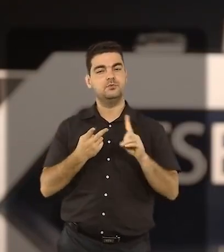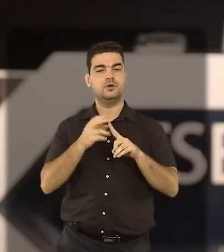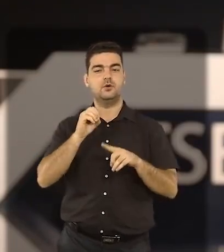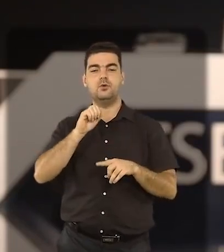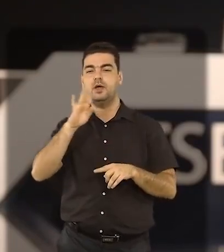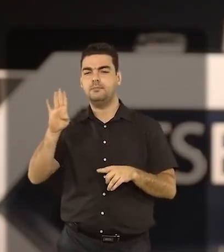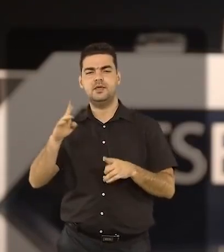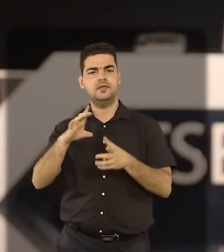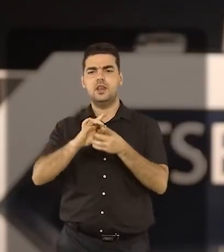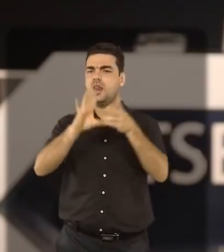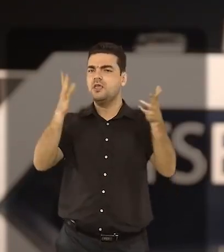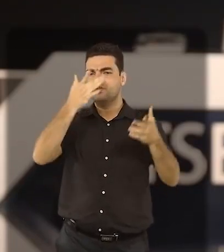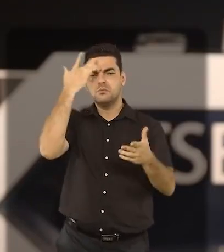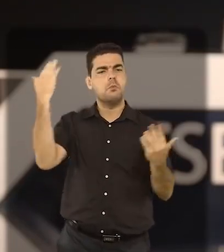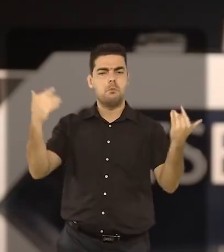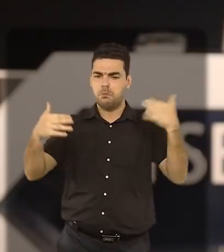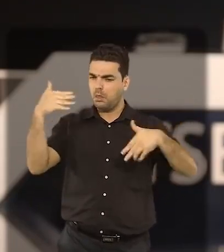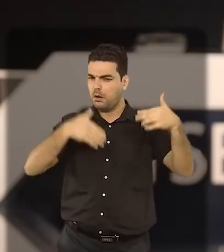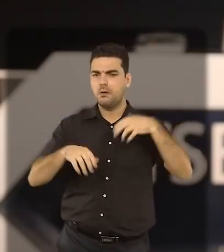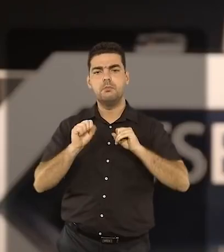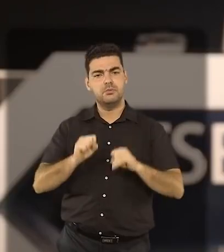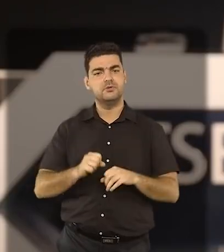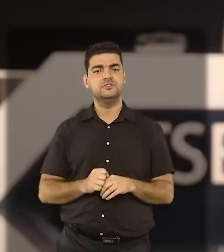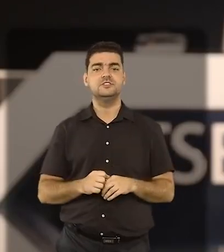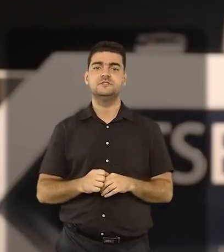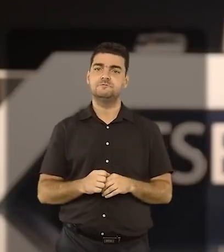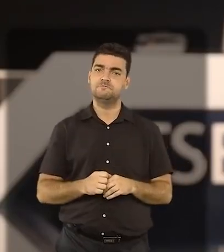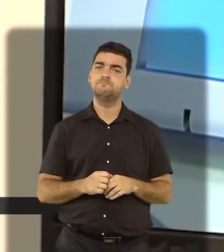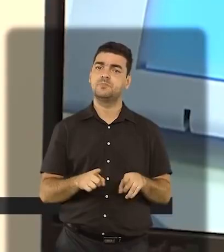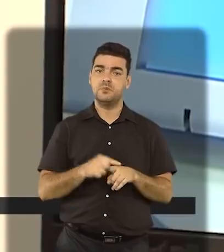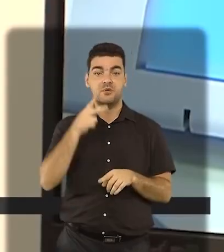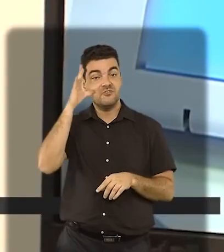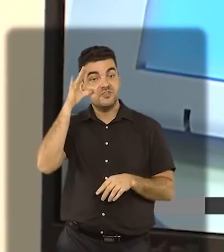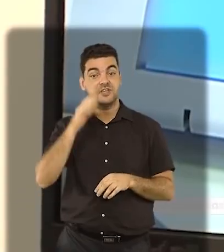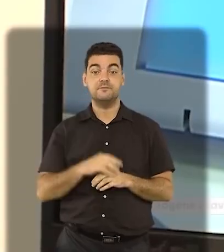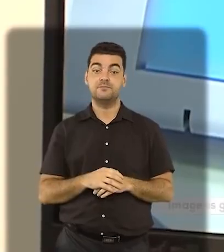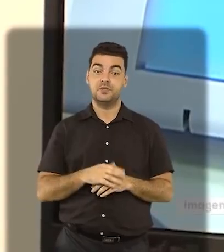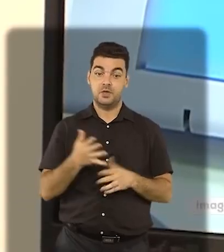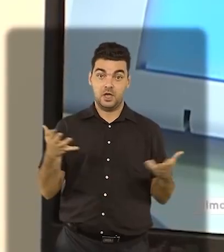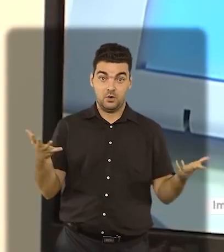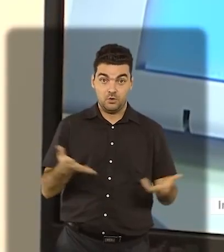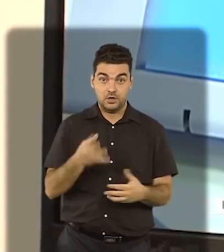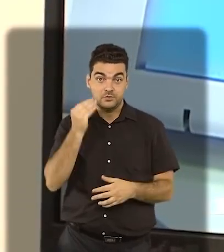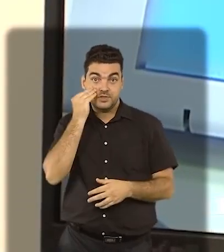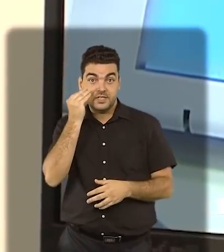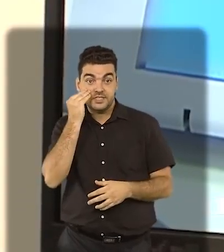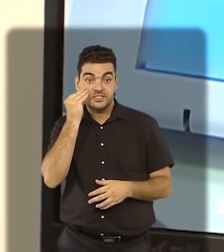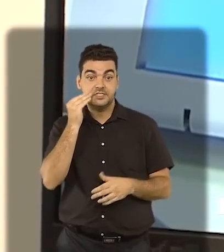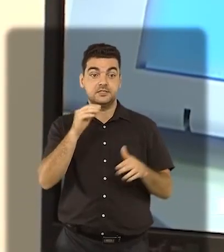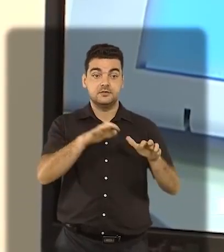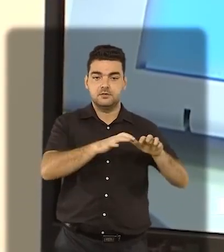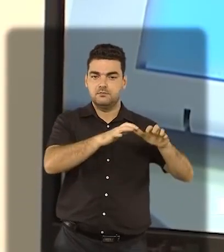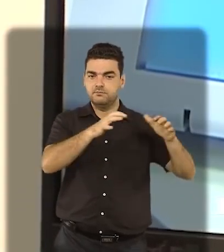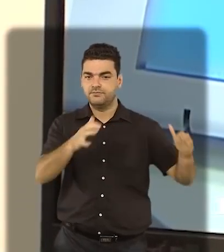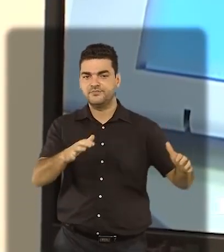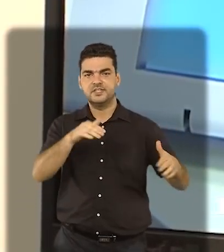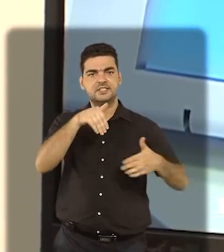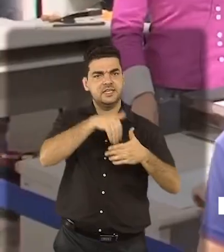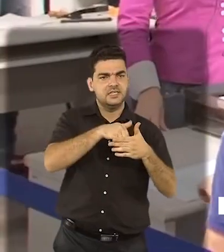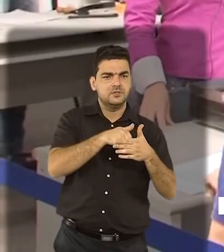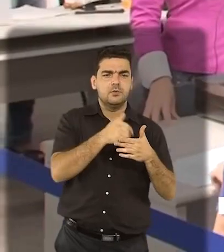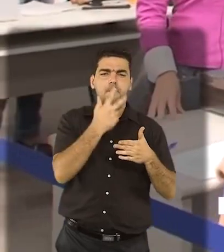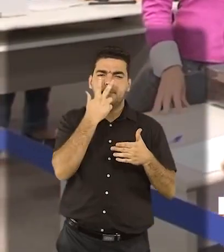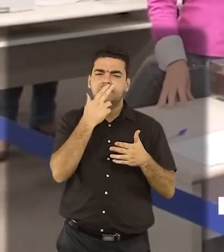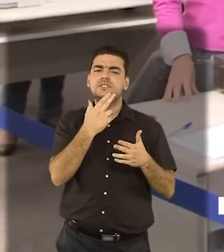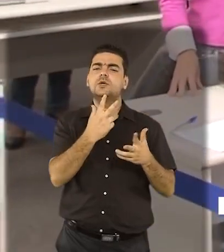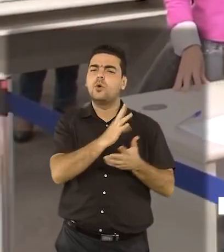OAB e todos os partidos. E qualquer cidadão pode comparecer. Nesse teste, todos os passos da eleição verdadeira